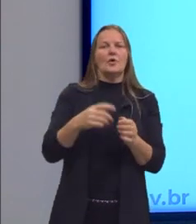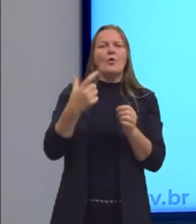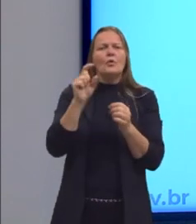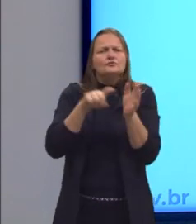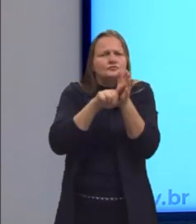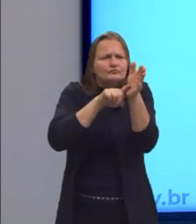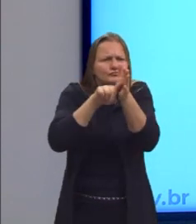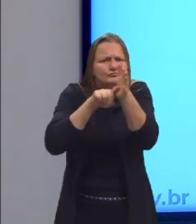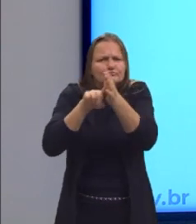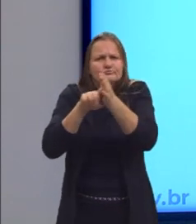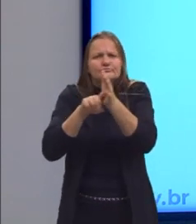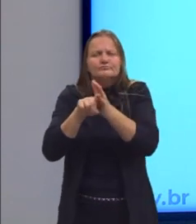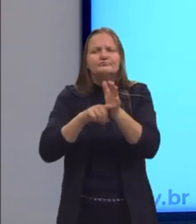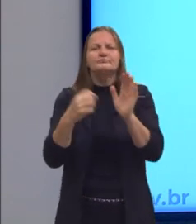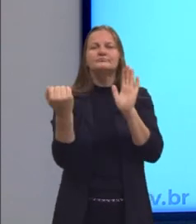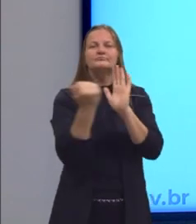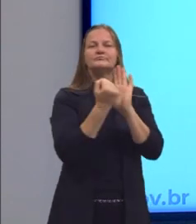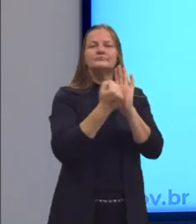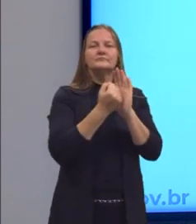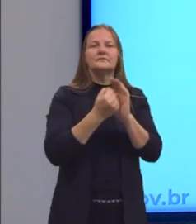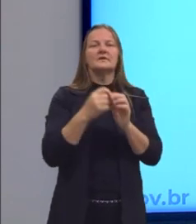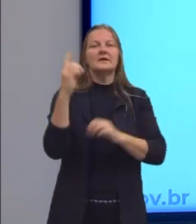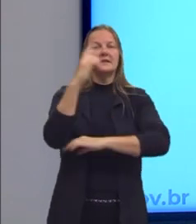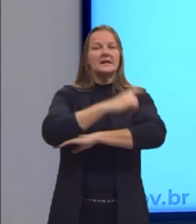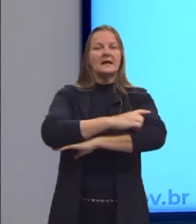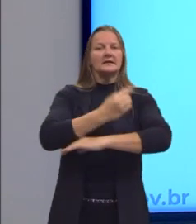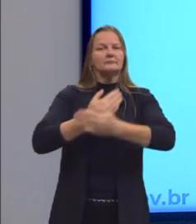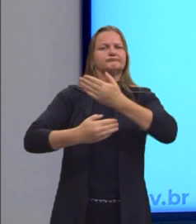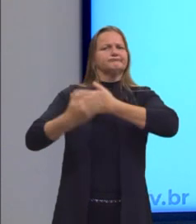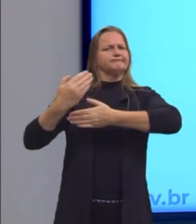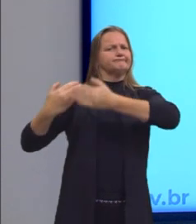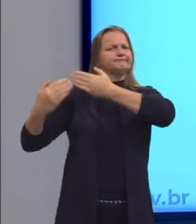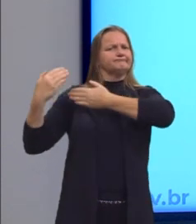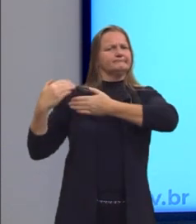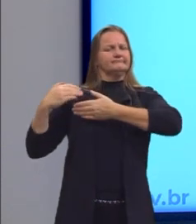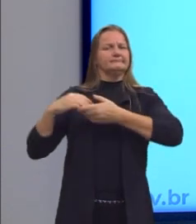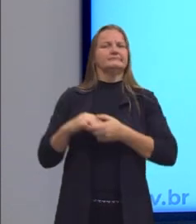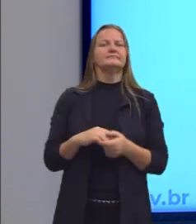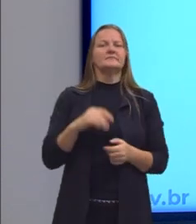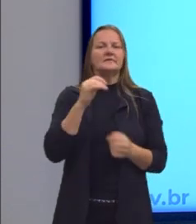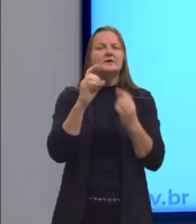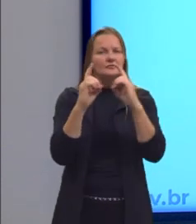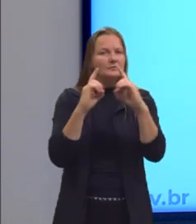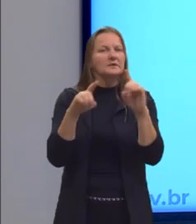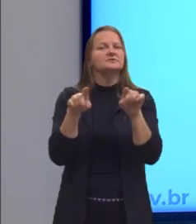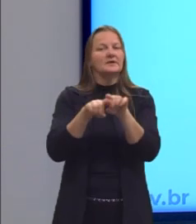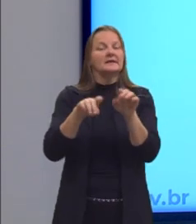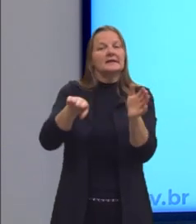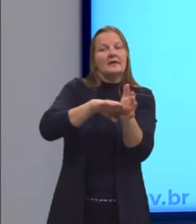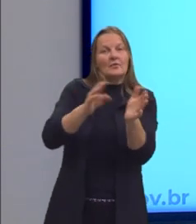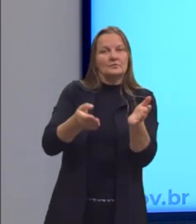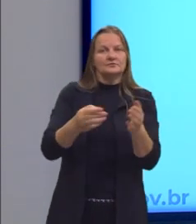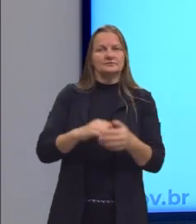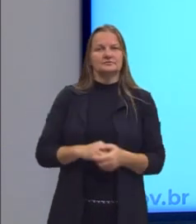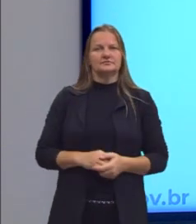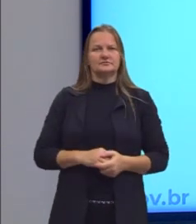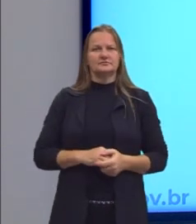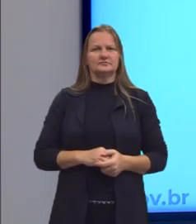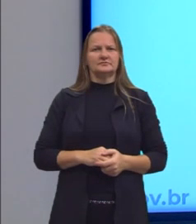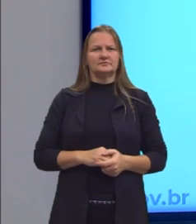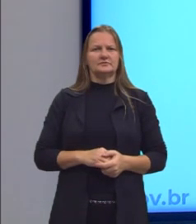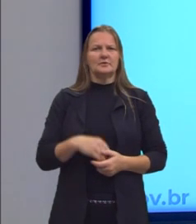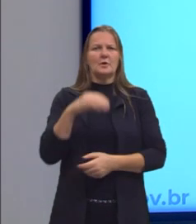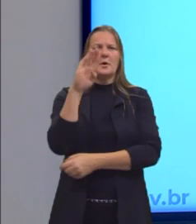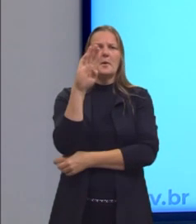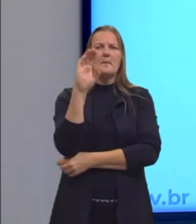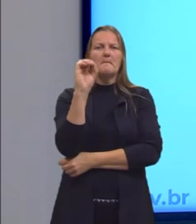evidências fizeram recuar essa data ainda mais. Isso ainda está em debate. Mas, na toca do Boqueirão da